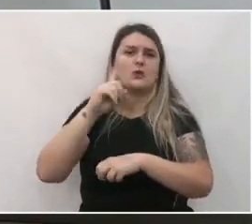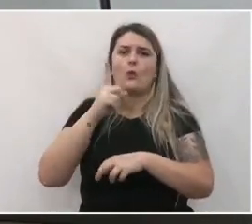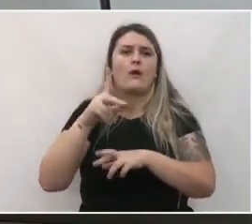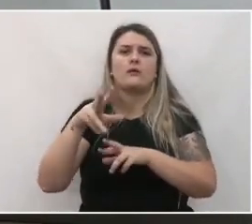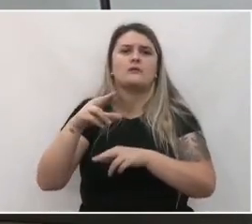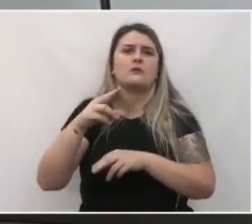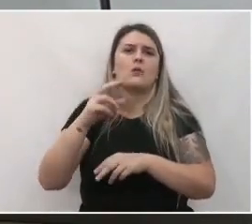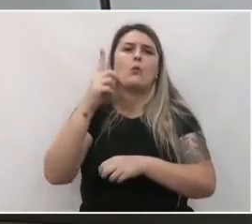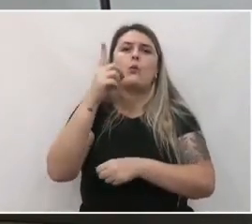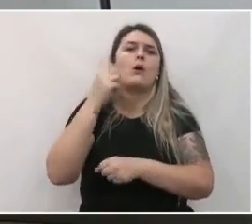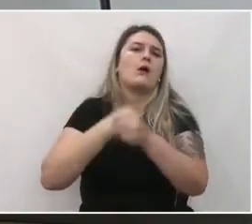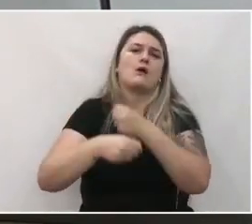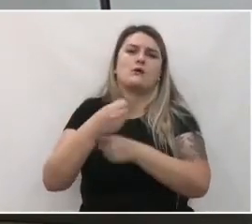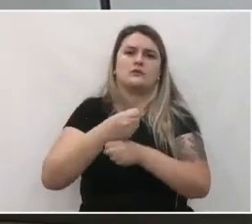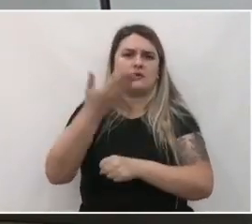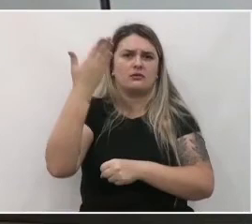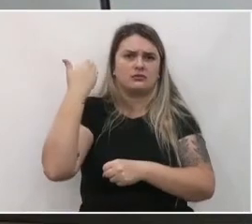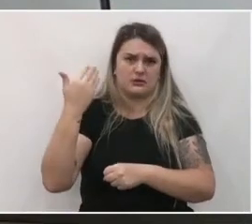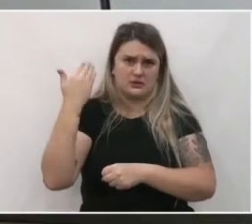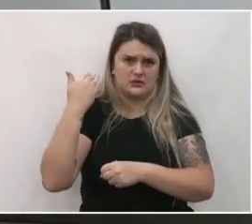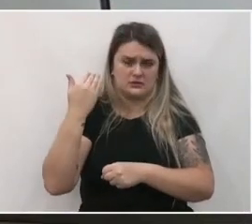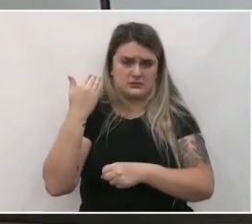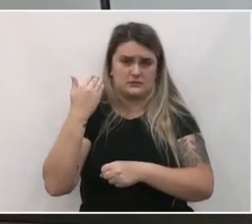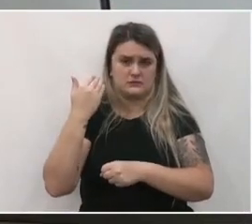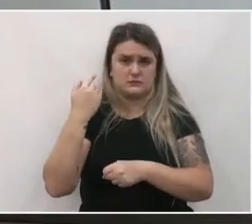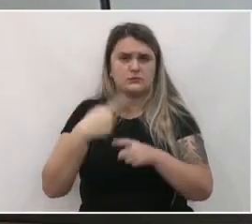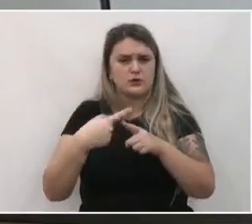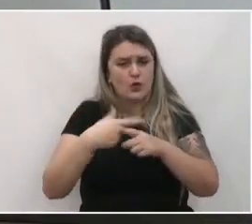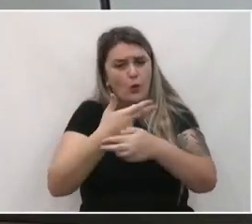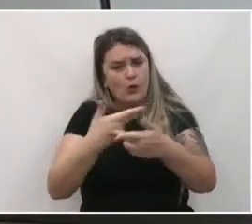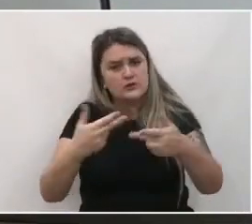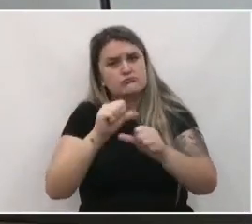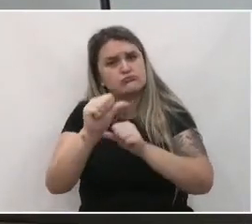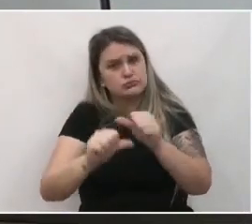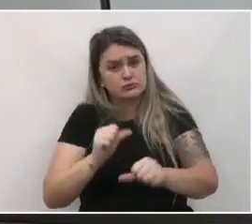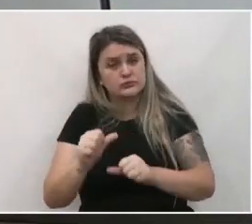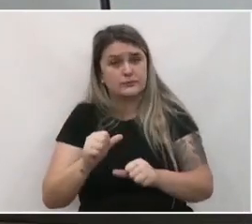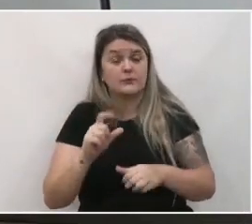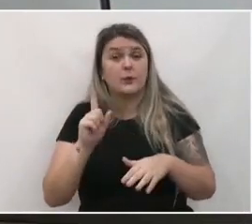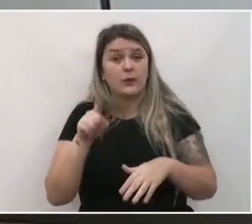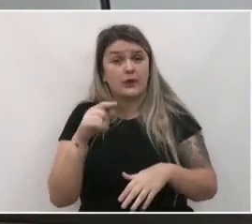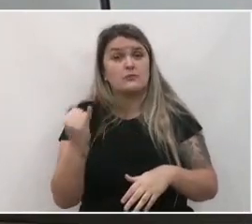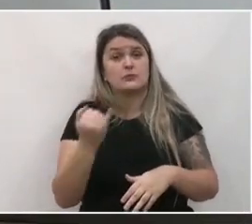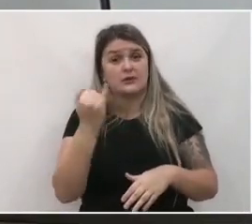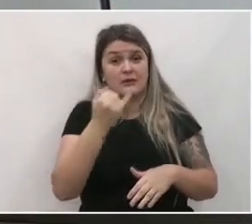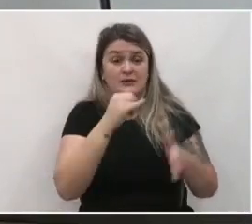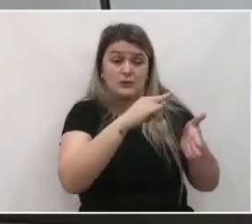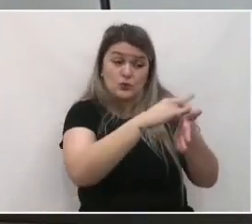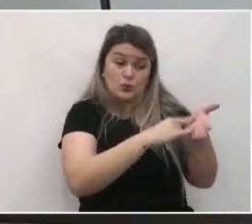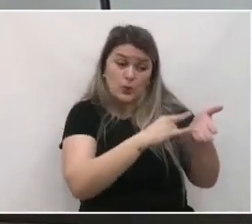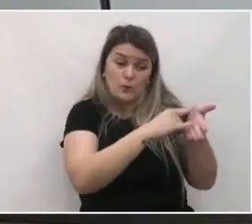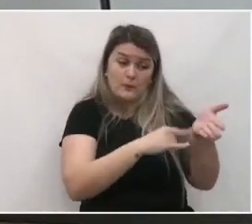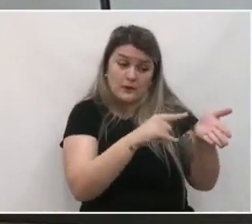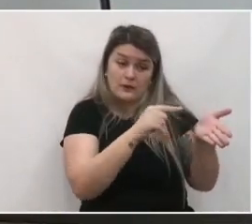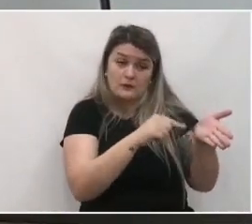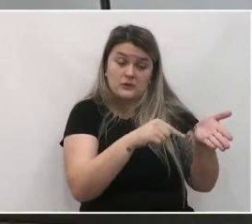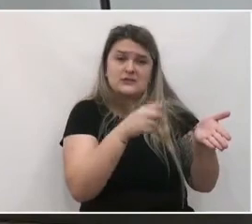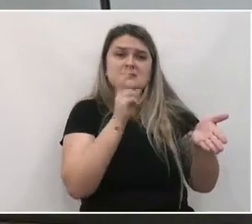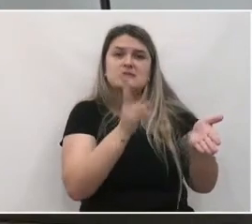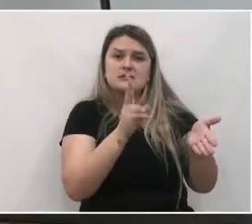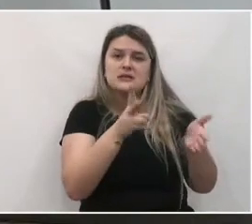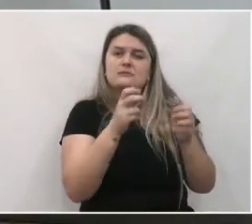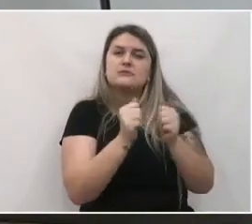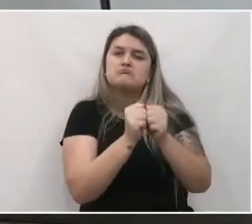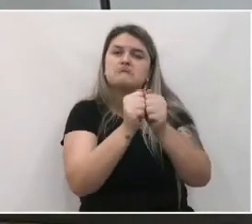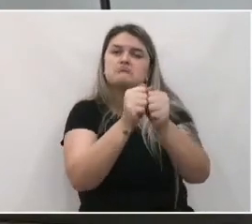a de um ano atrás mesmo que seja. Então, é importante que o Plano Diretor tenha um horizonte, um